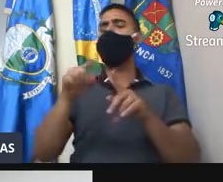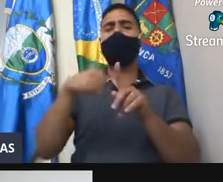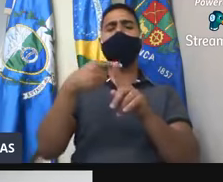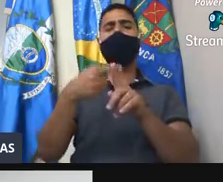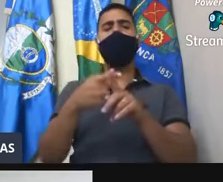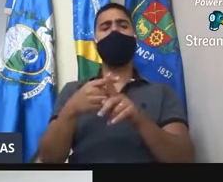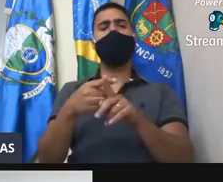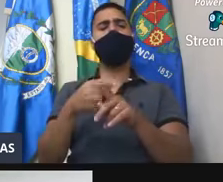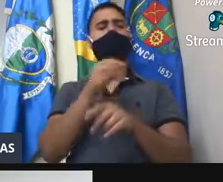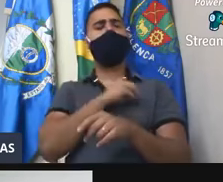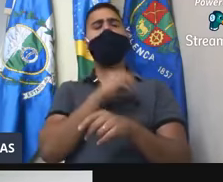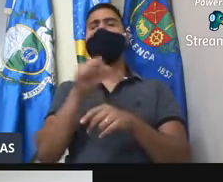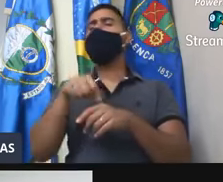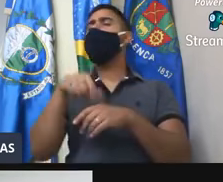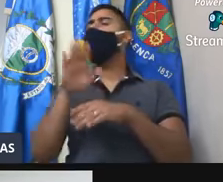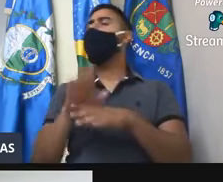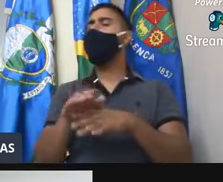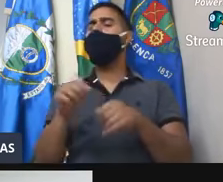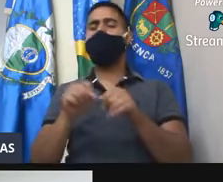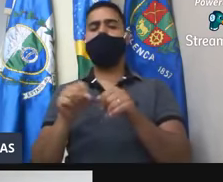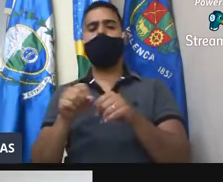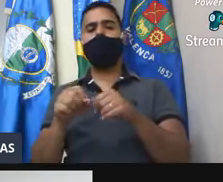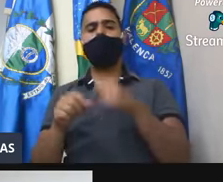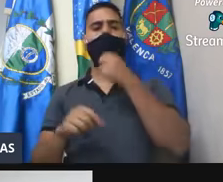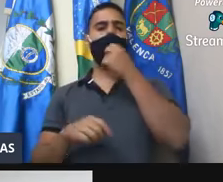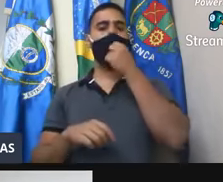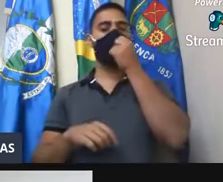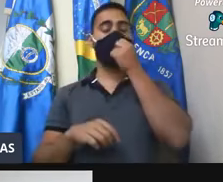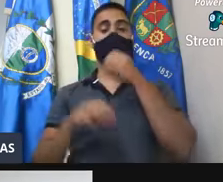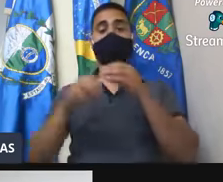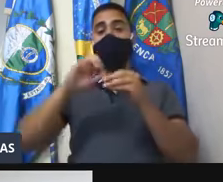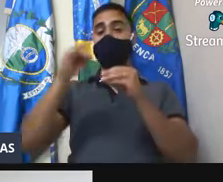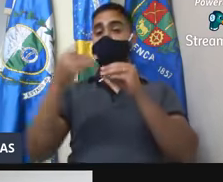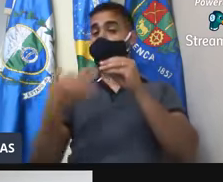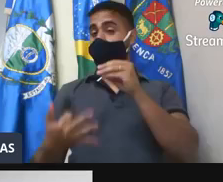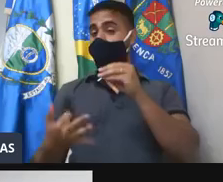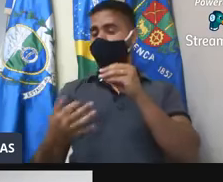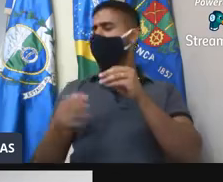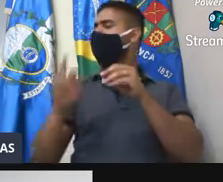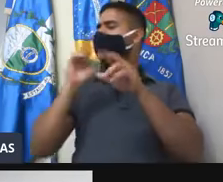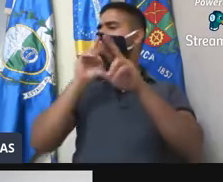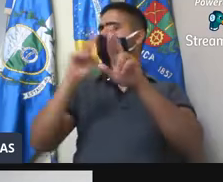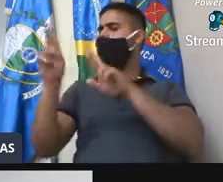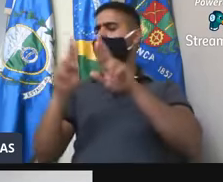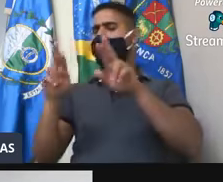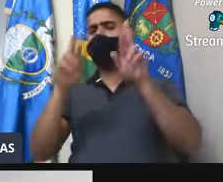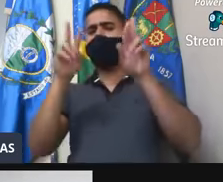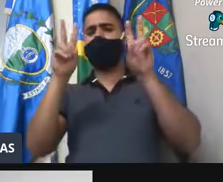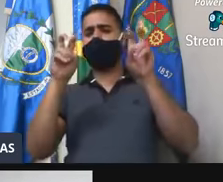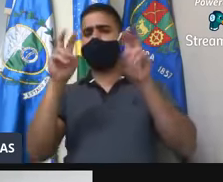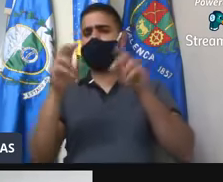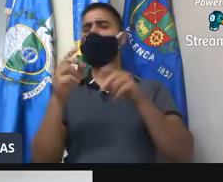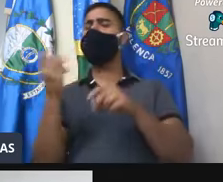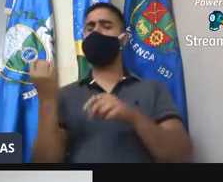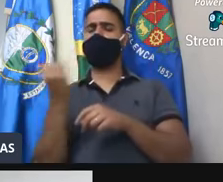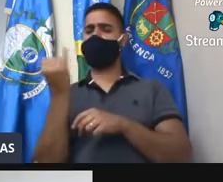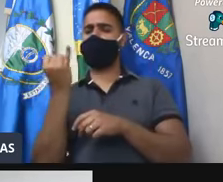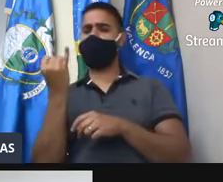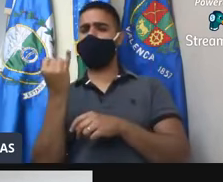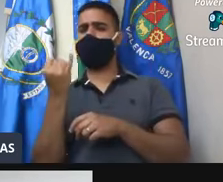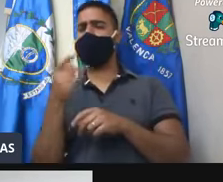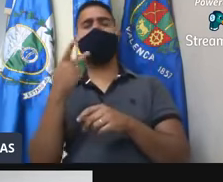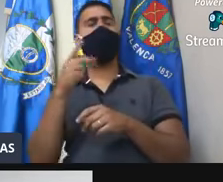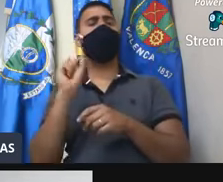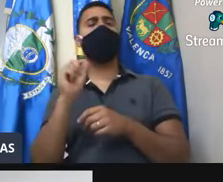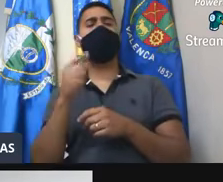insalubridade e periculosidade? Justificativa, responderam ao questionamento de alguns servidores que atuam em atividades insalubres e periculosas, que alegam